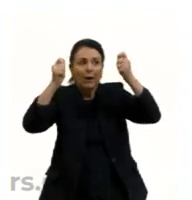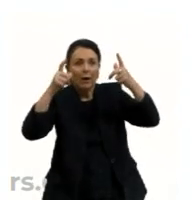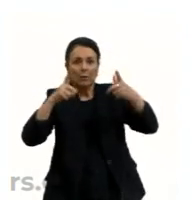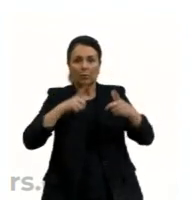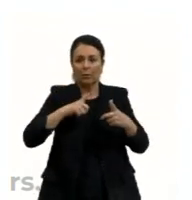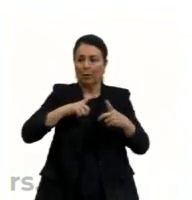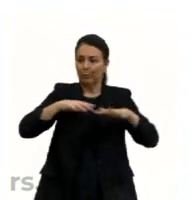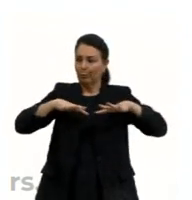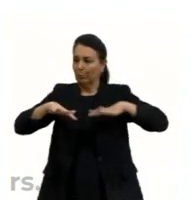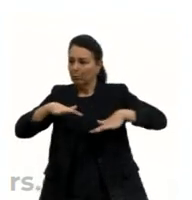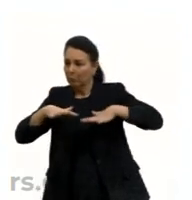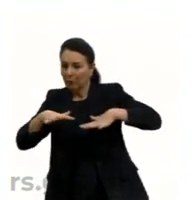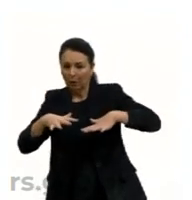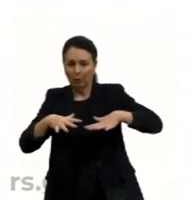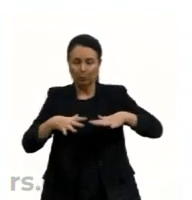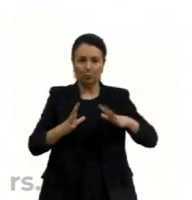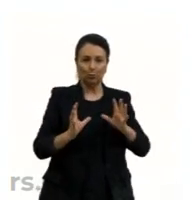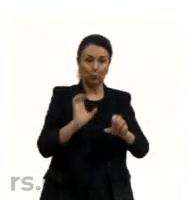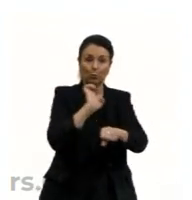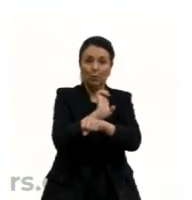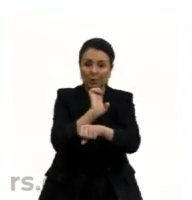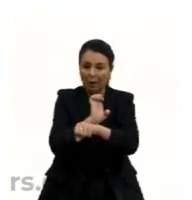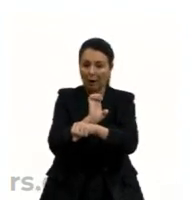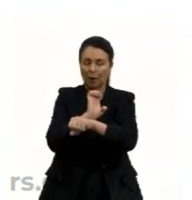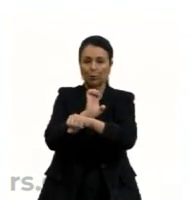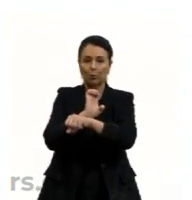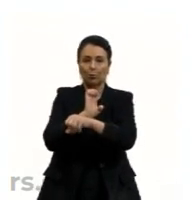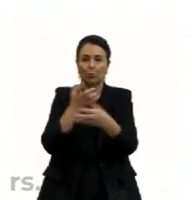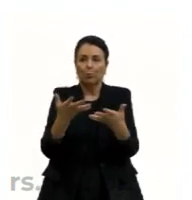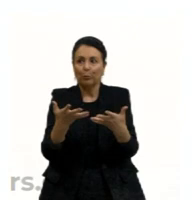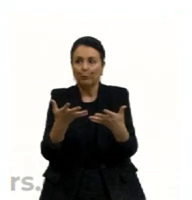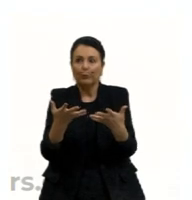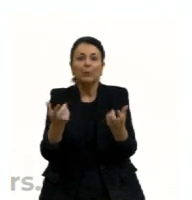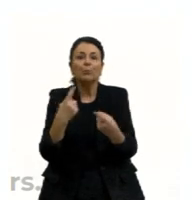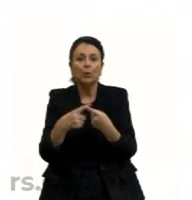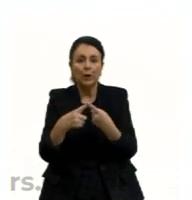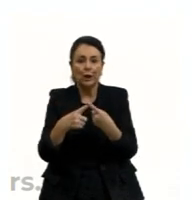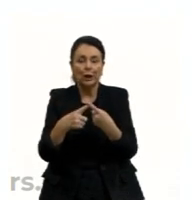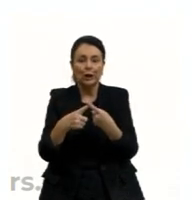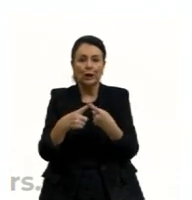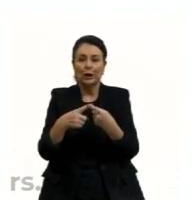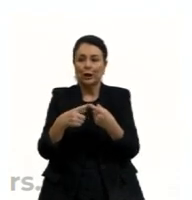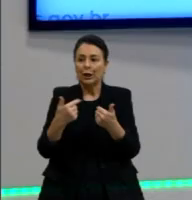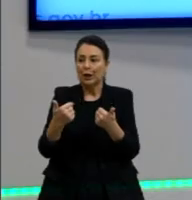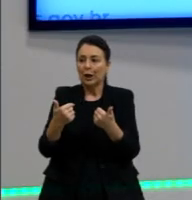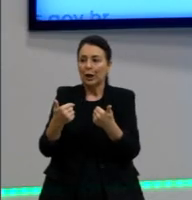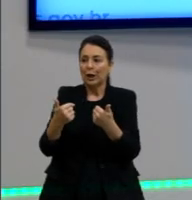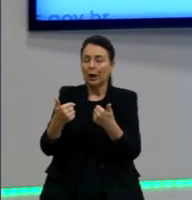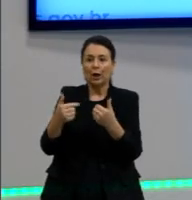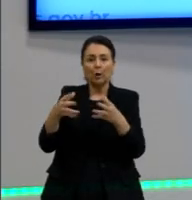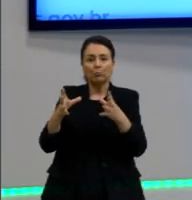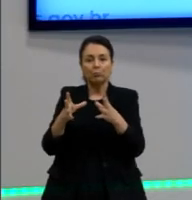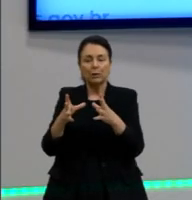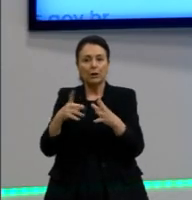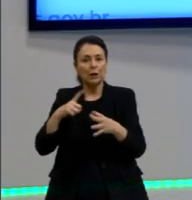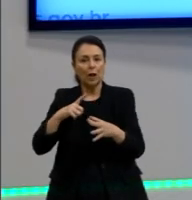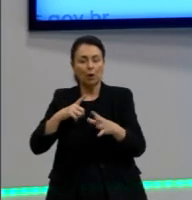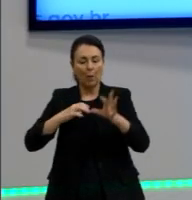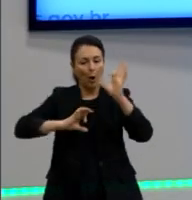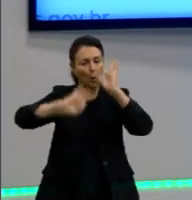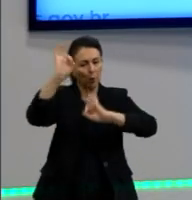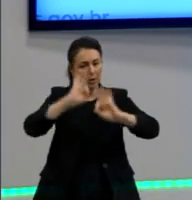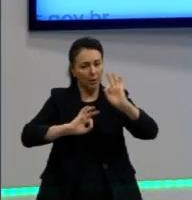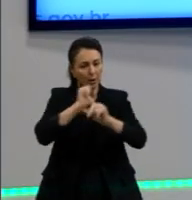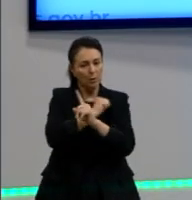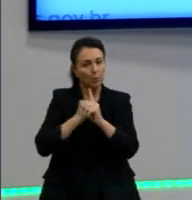uma reação institucional do Estado, que eu falo Estado como um todo, porque vai quebrar essa ordem social que essa